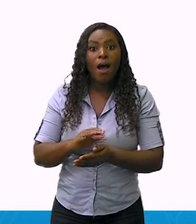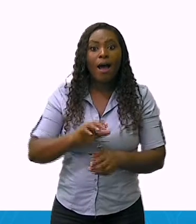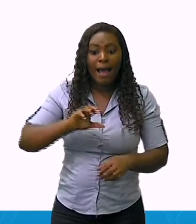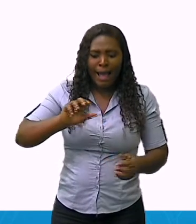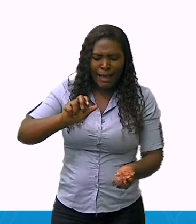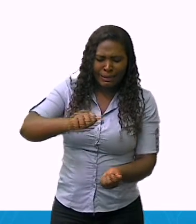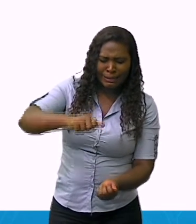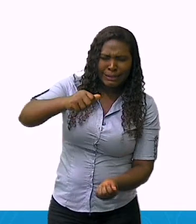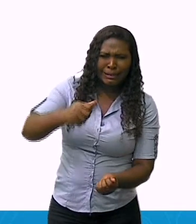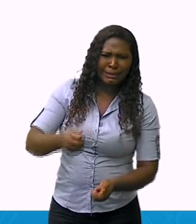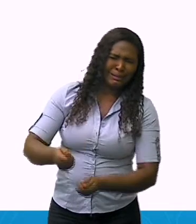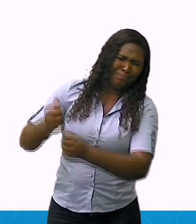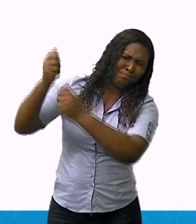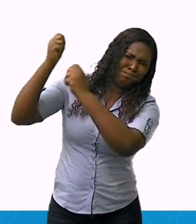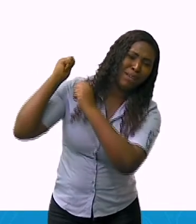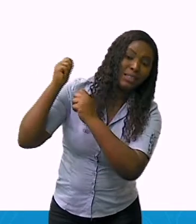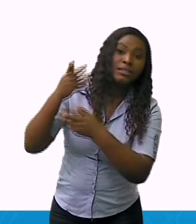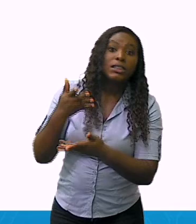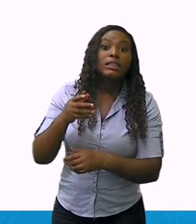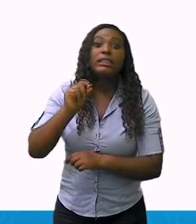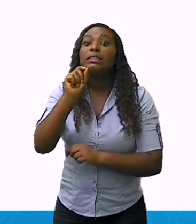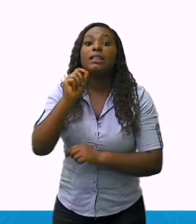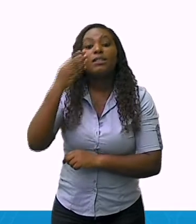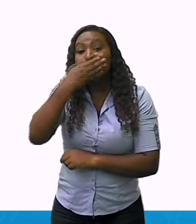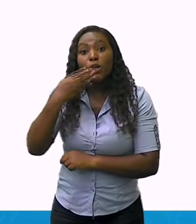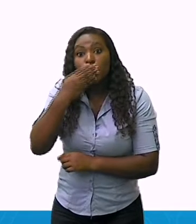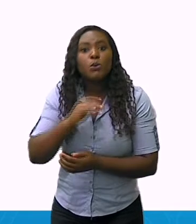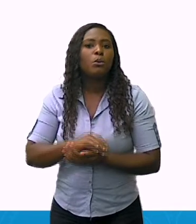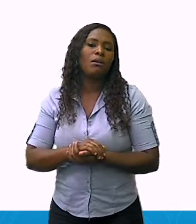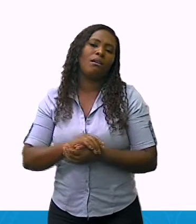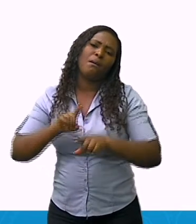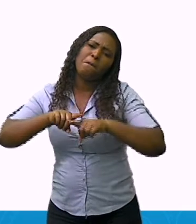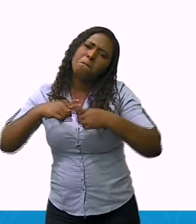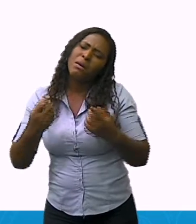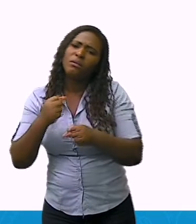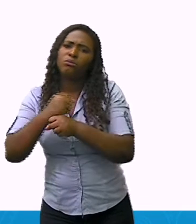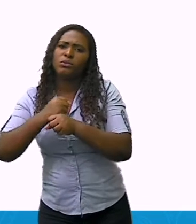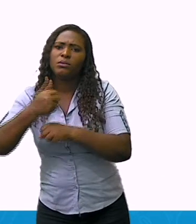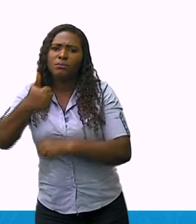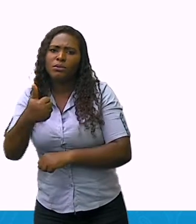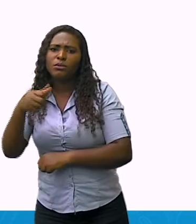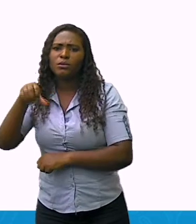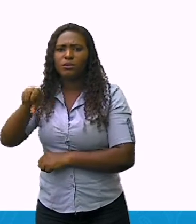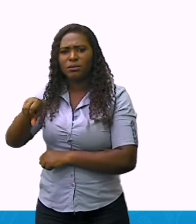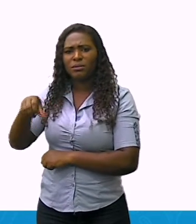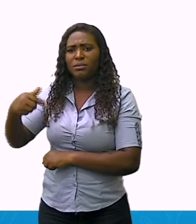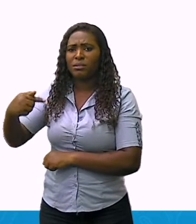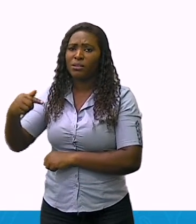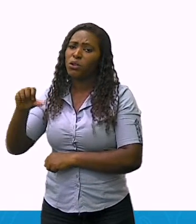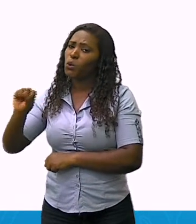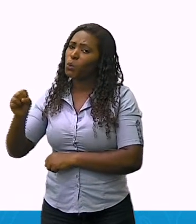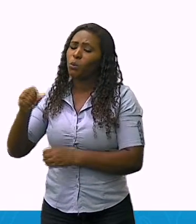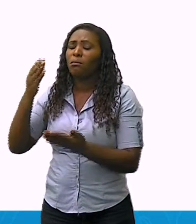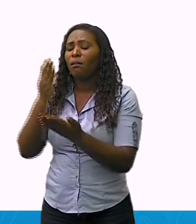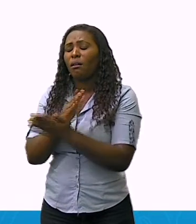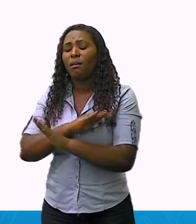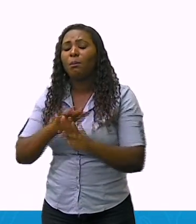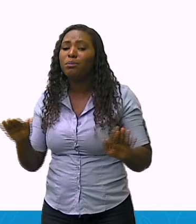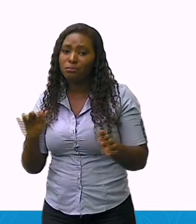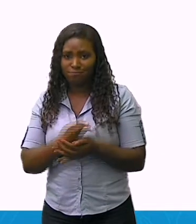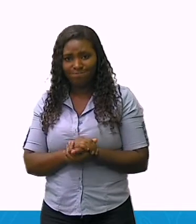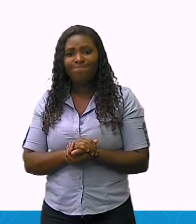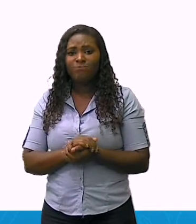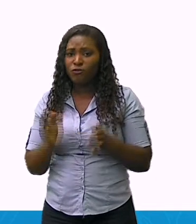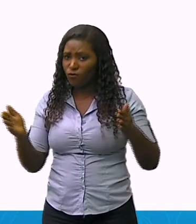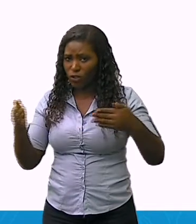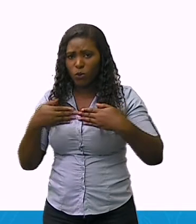No entanto, ela foi desativada em 1978. Vamos para outro destaque de